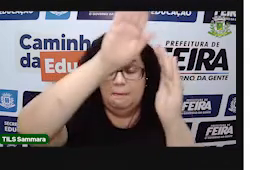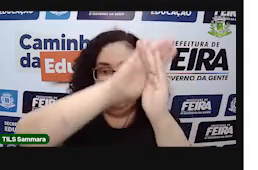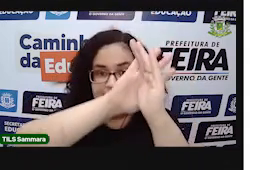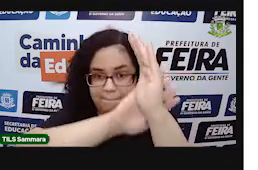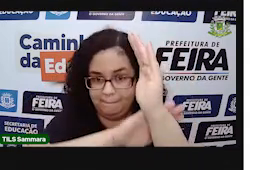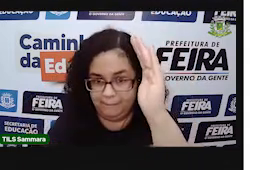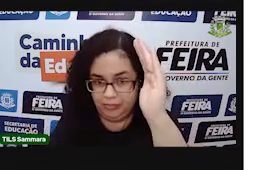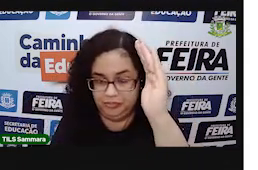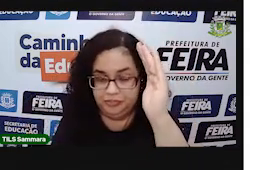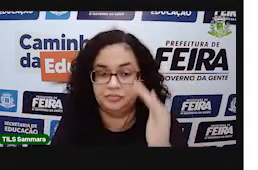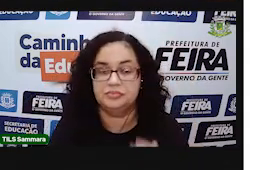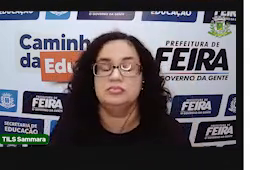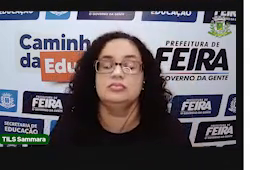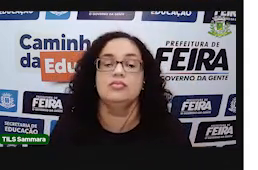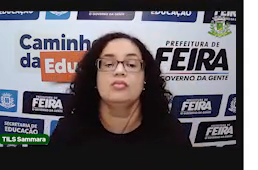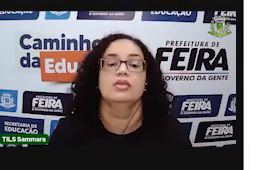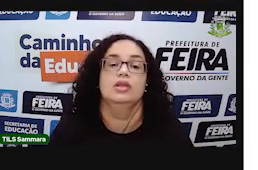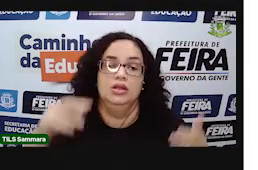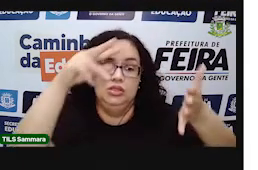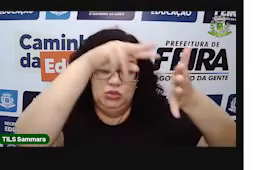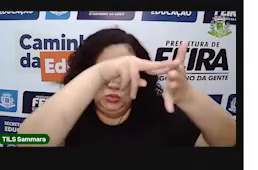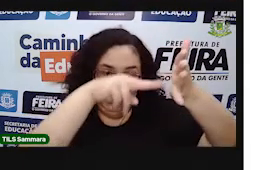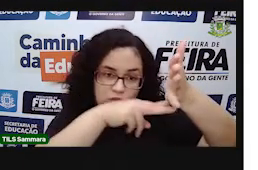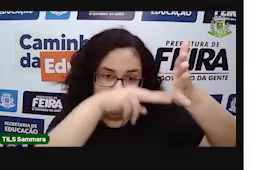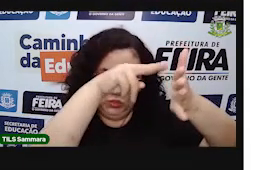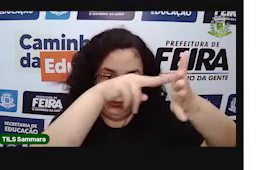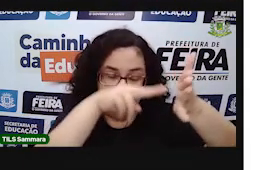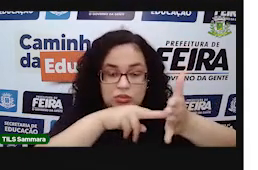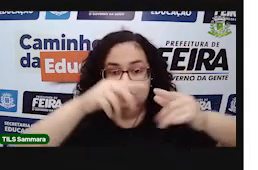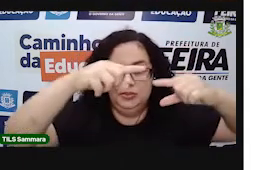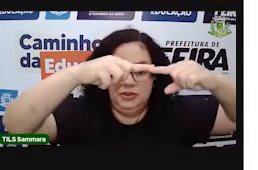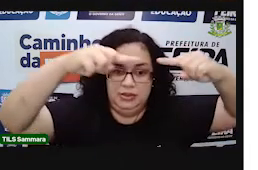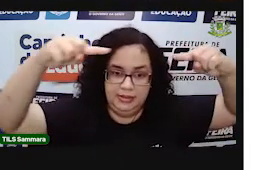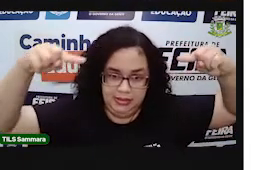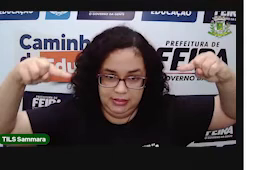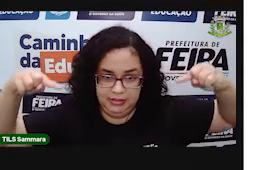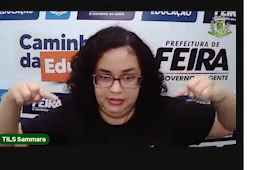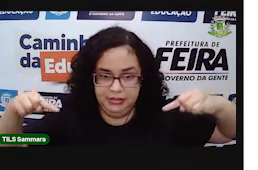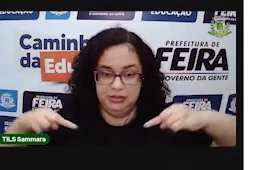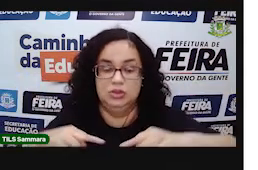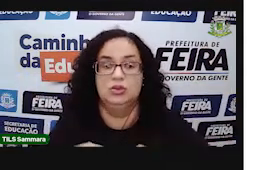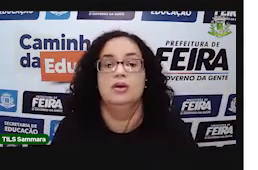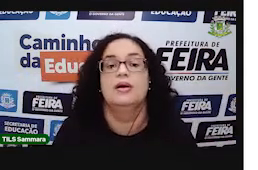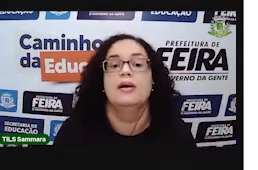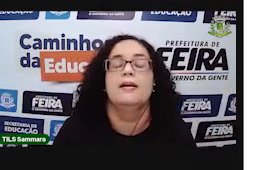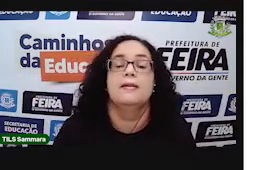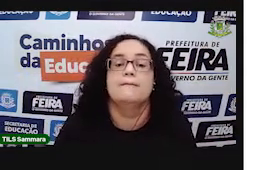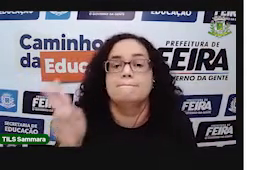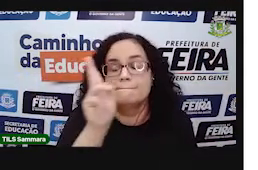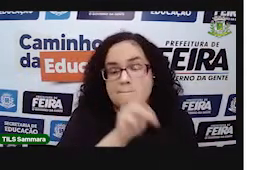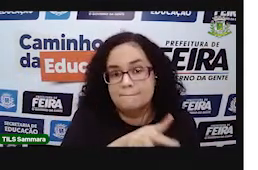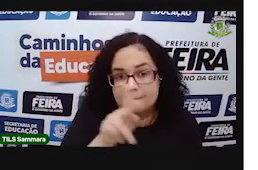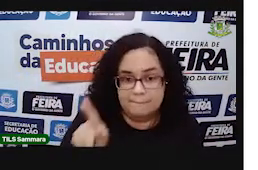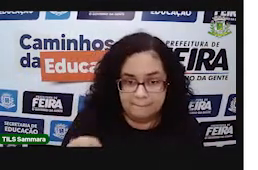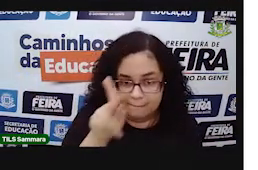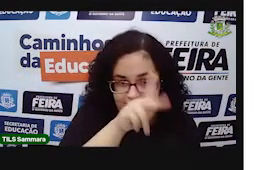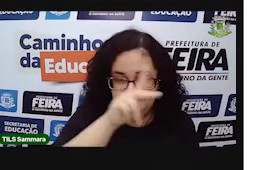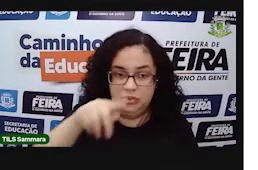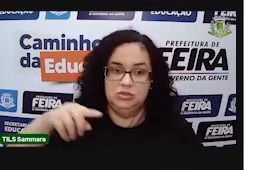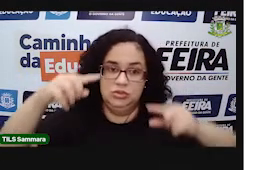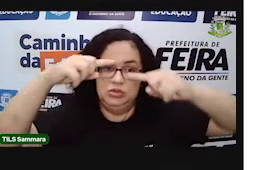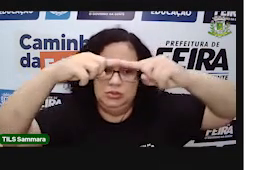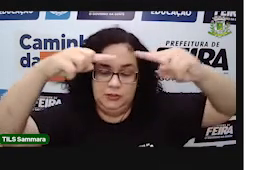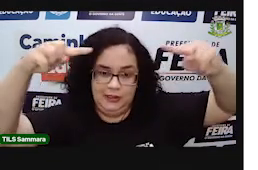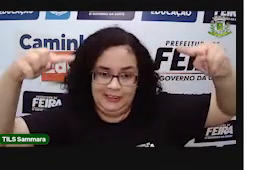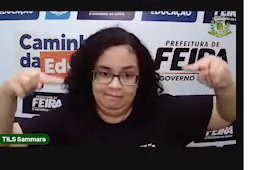lateral do prisma, as faces laterais do prisma, são retângulos. Professor, para